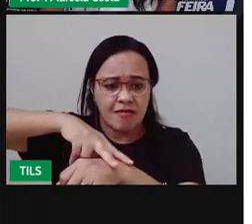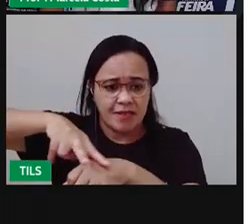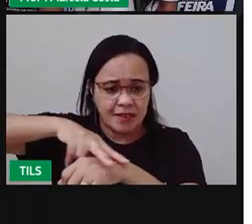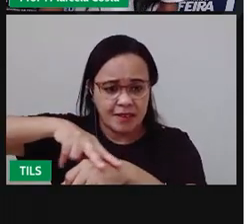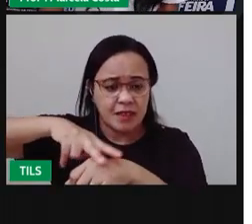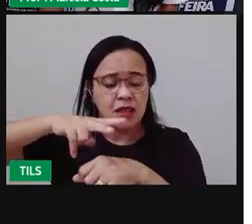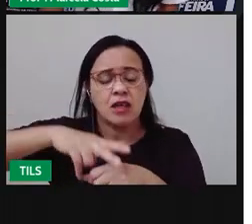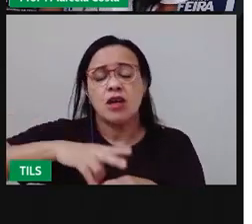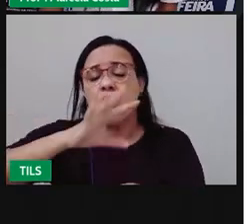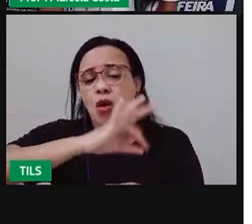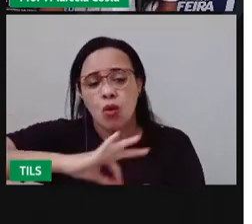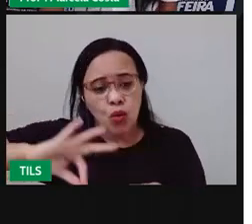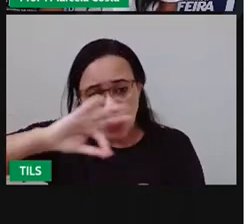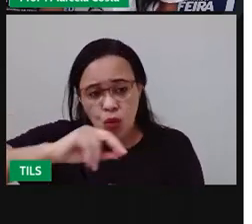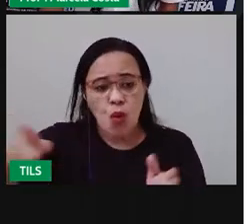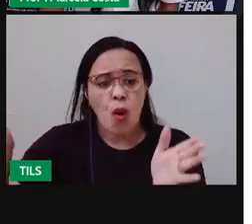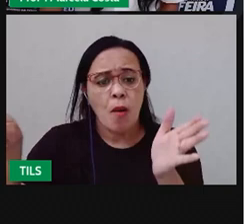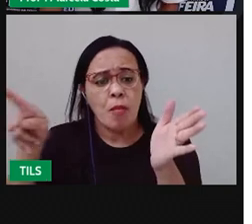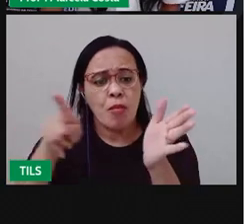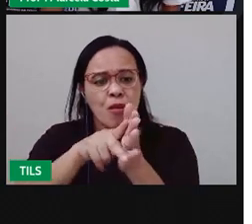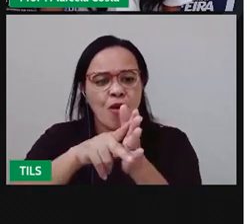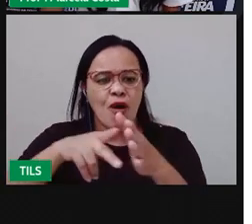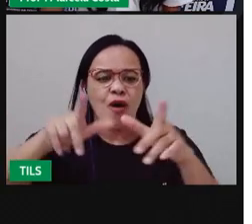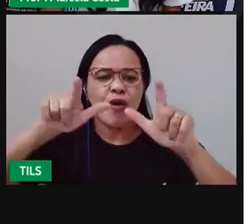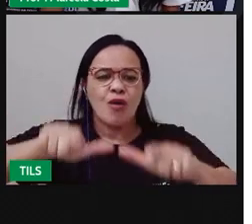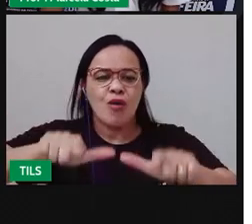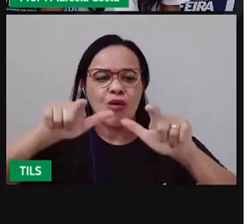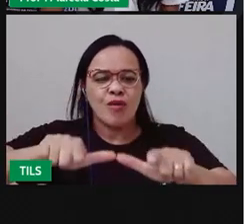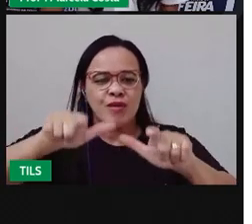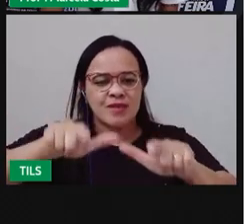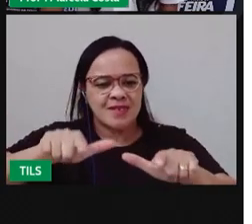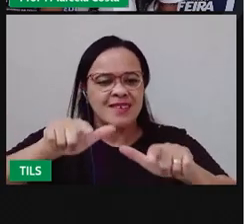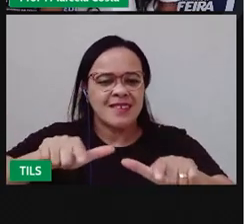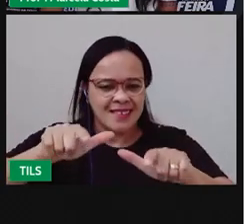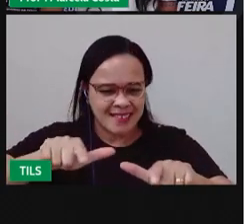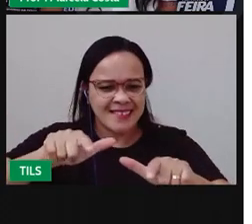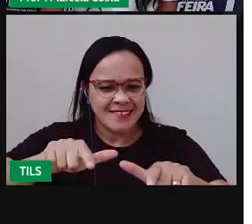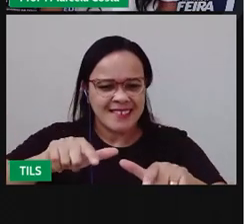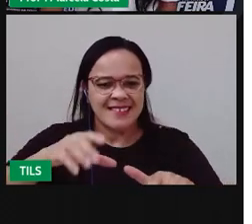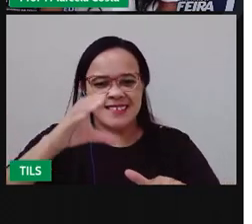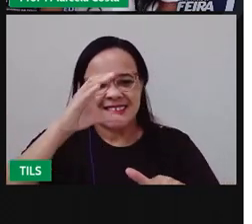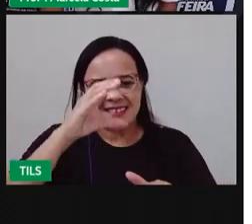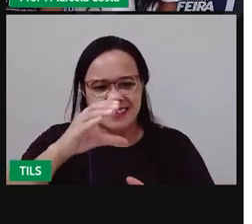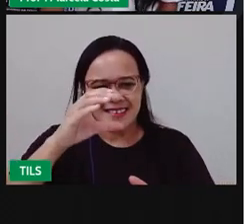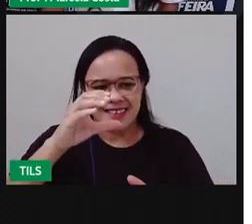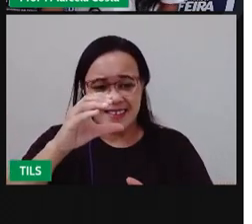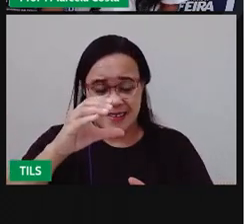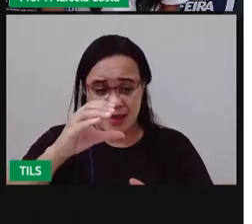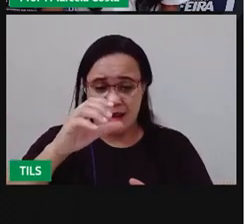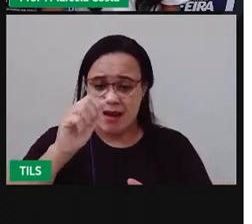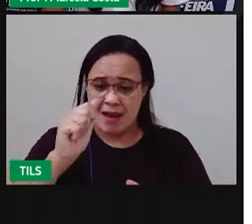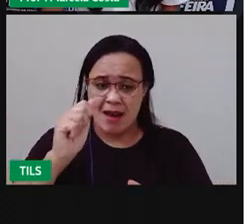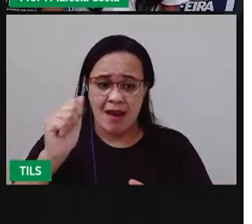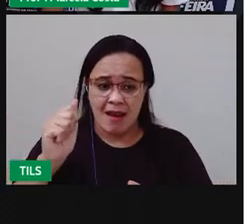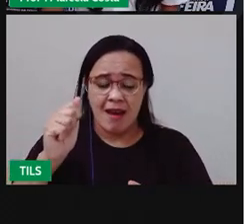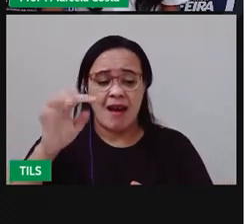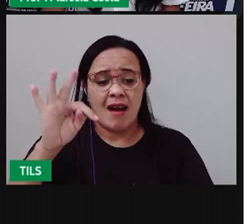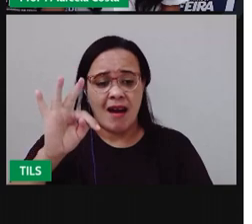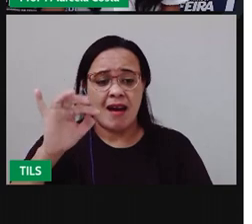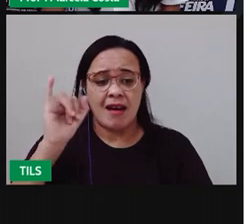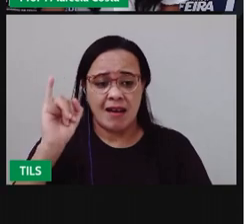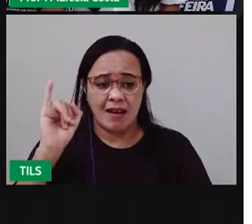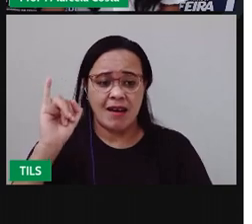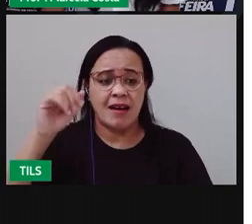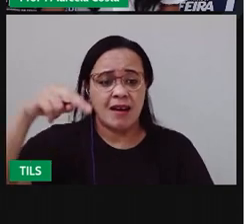típicos desse bioma, caatinga. E olha essa outra xilogravura,